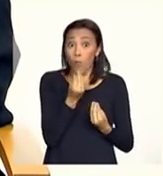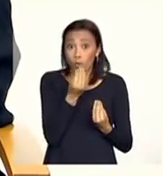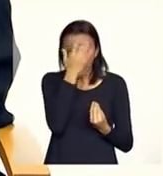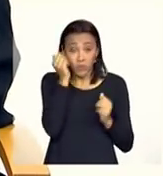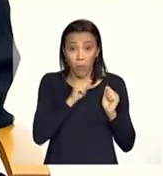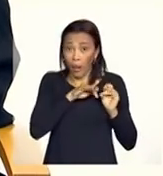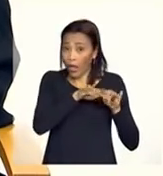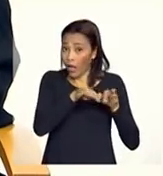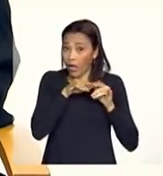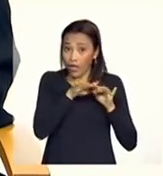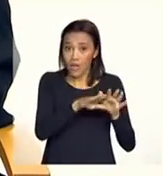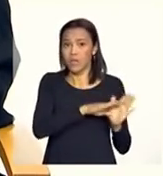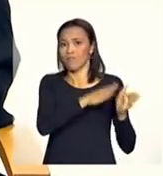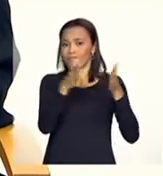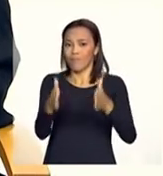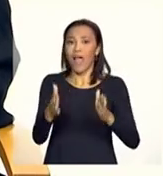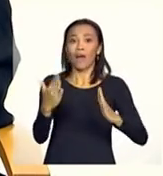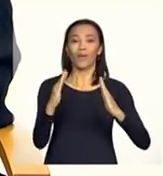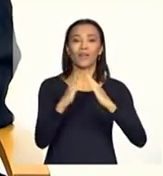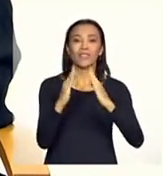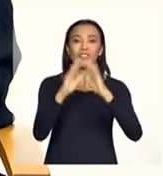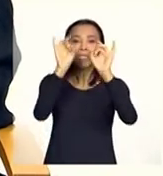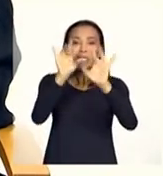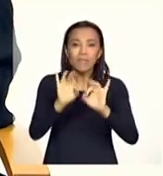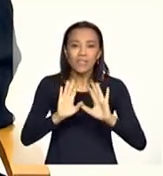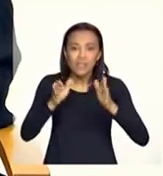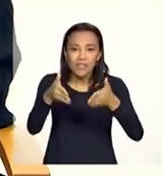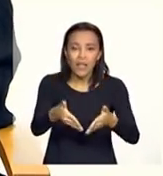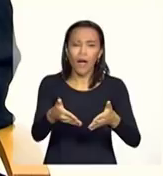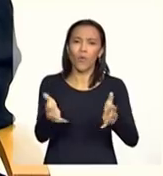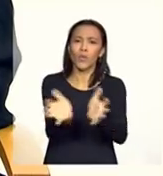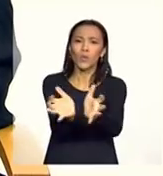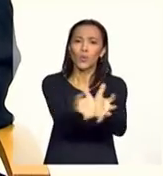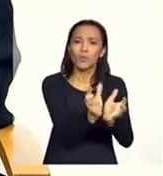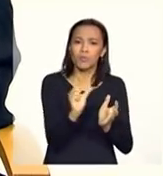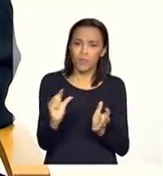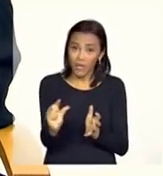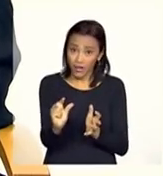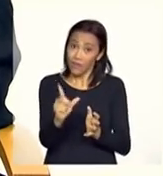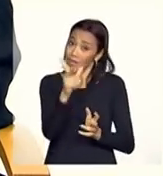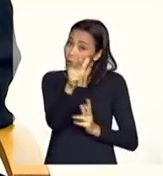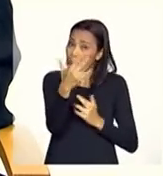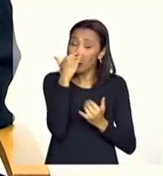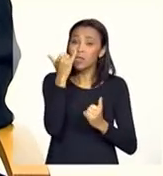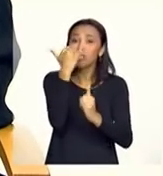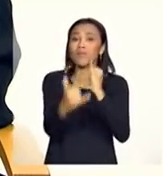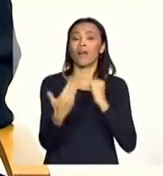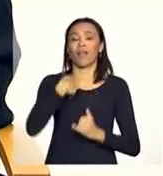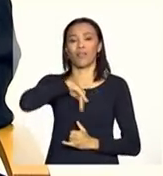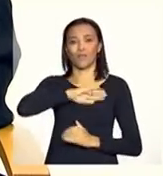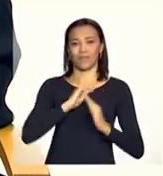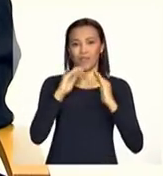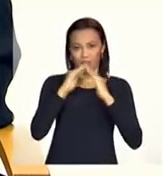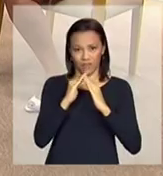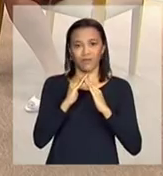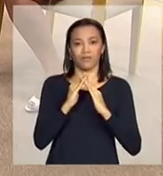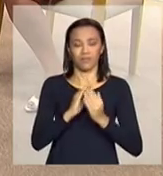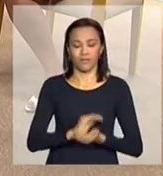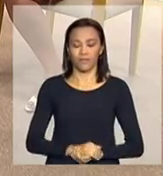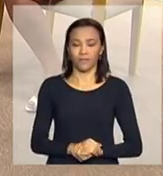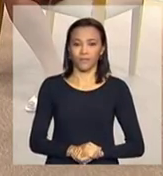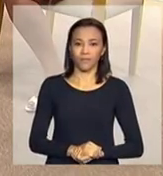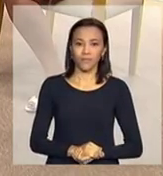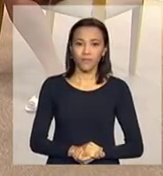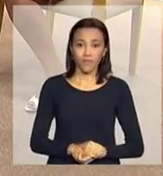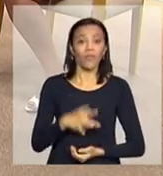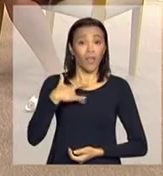atendimento personalizado, em pequenos grupos, em unidades residenciais, como a nossa casa. Eu acho que uma das